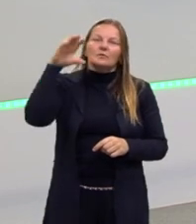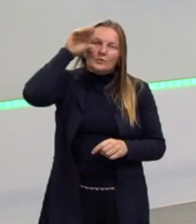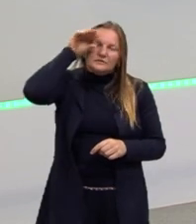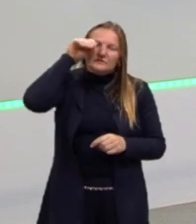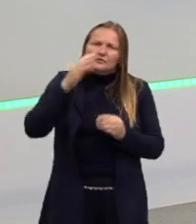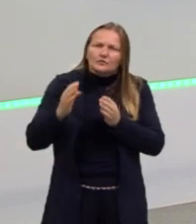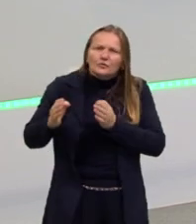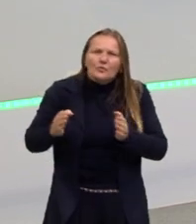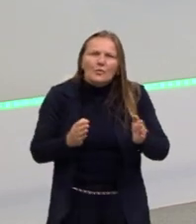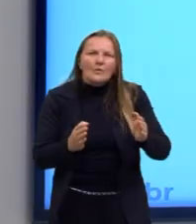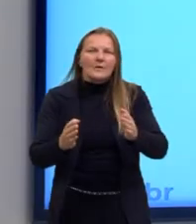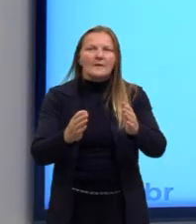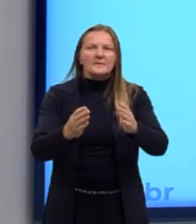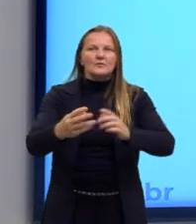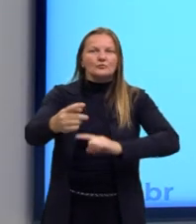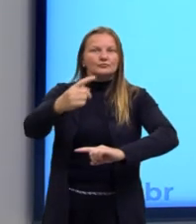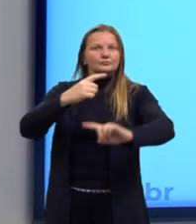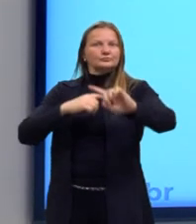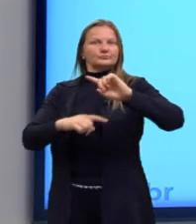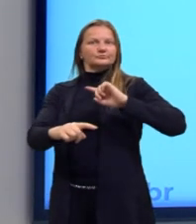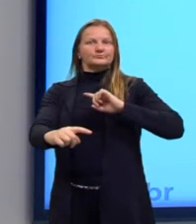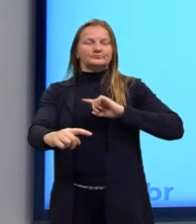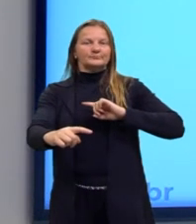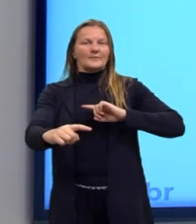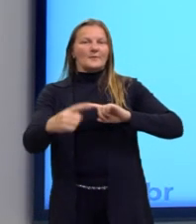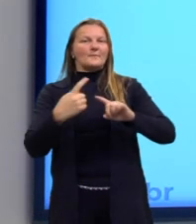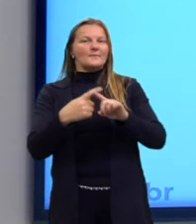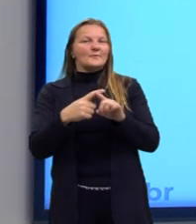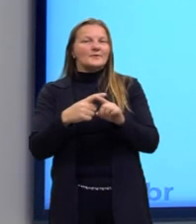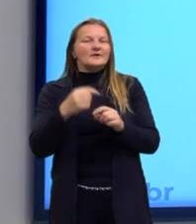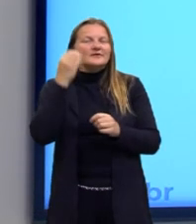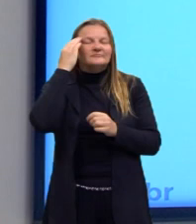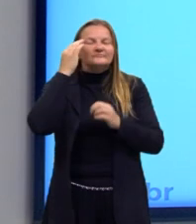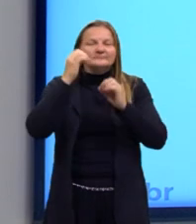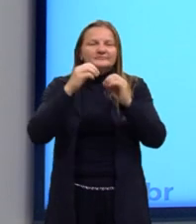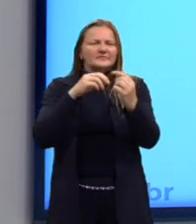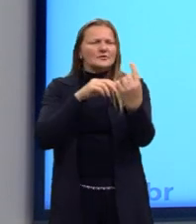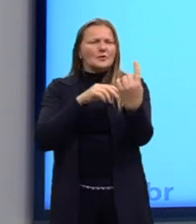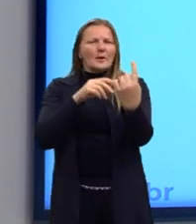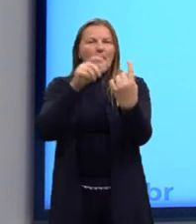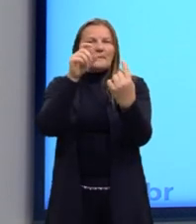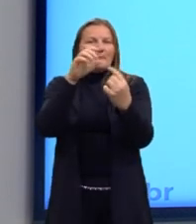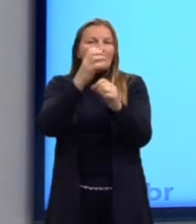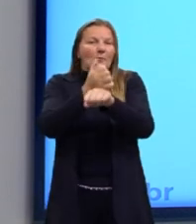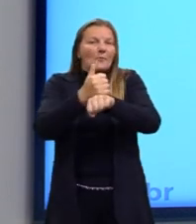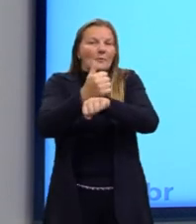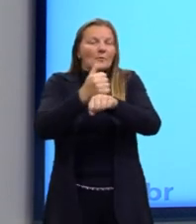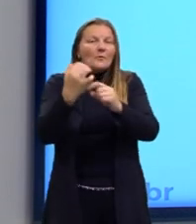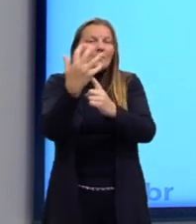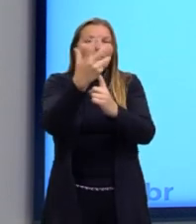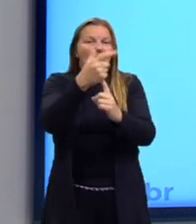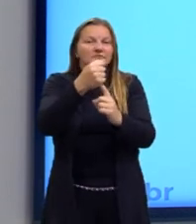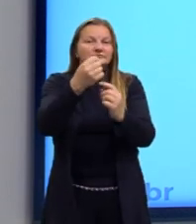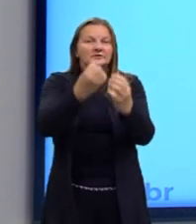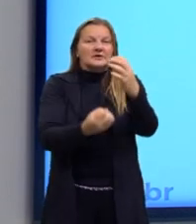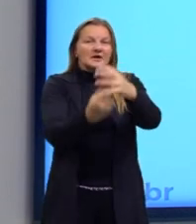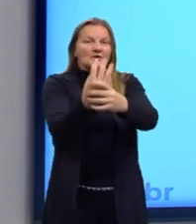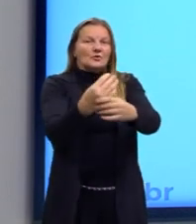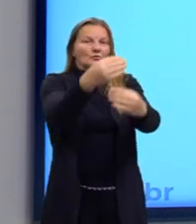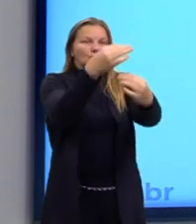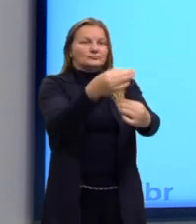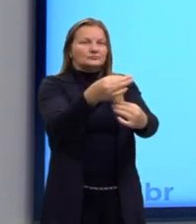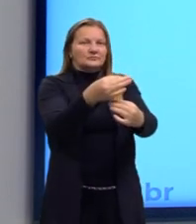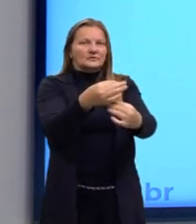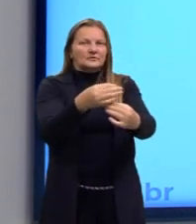O observador, nós, como observadores, tentamos entender a arte. Então, ele faz o caminho inverso do criador. O criador